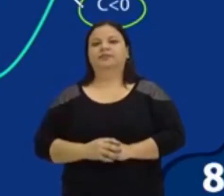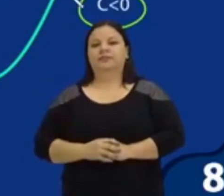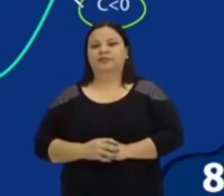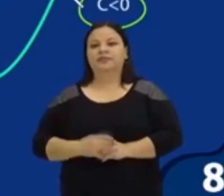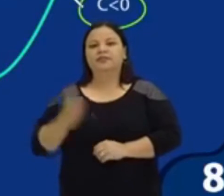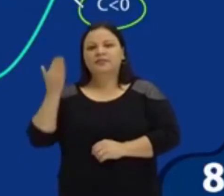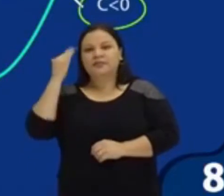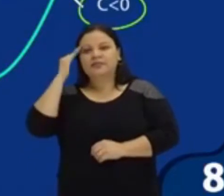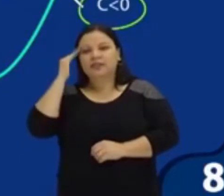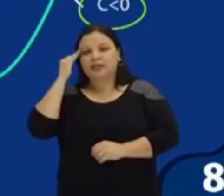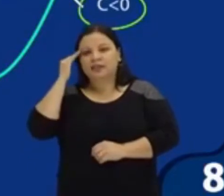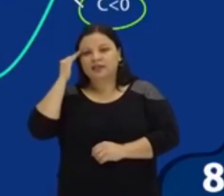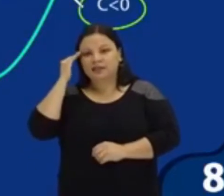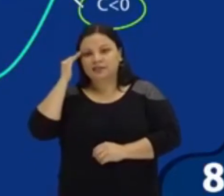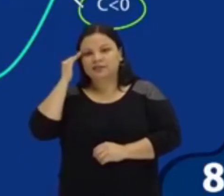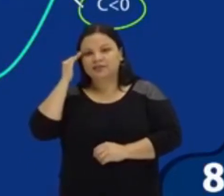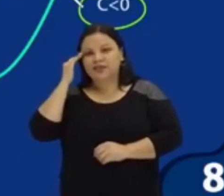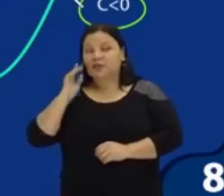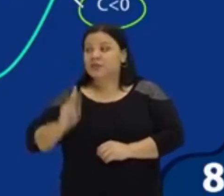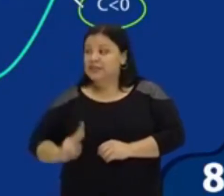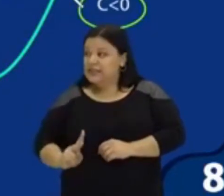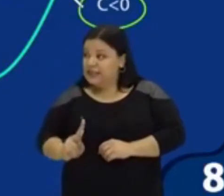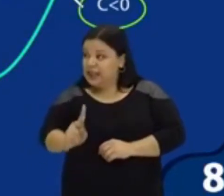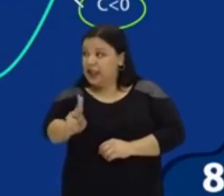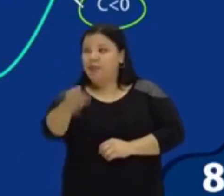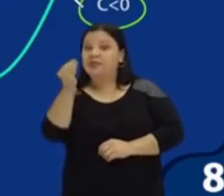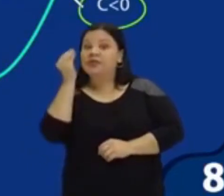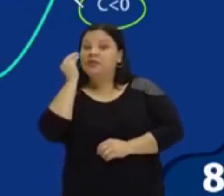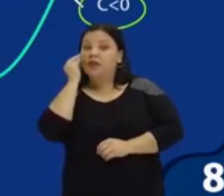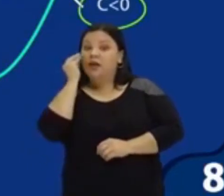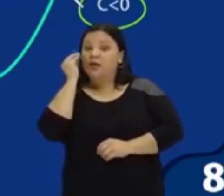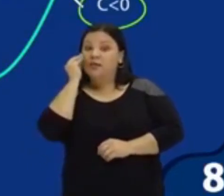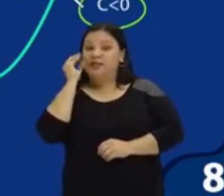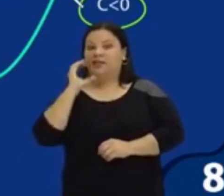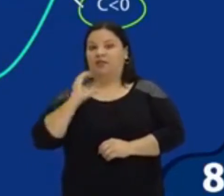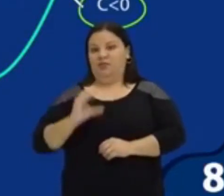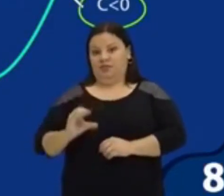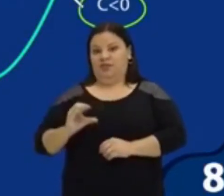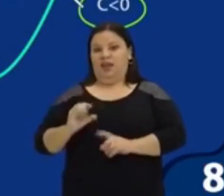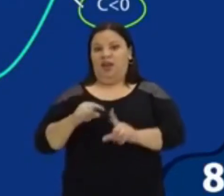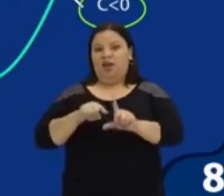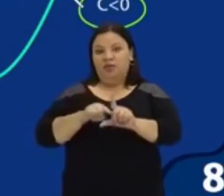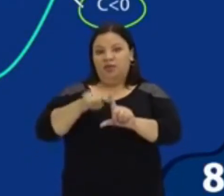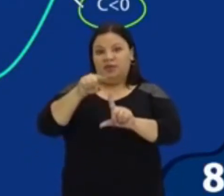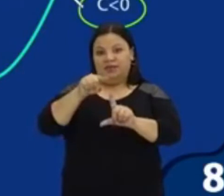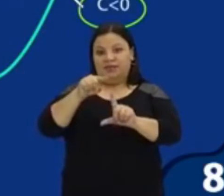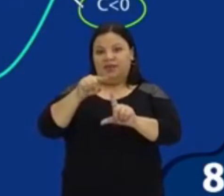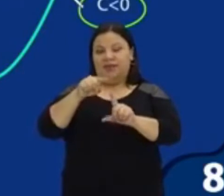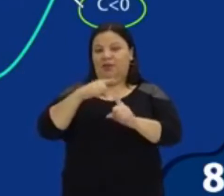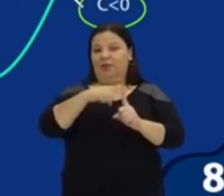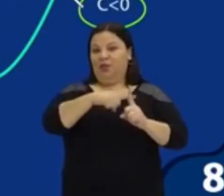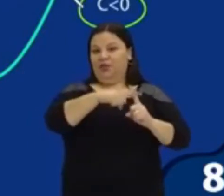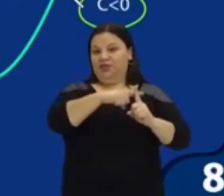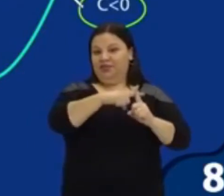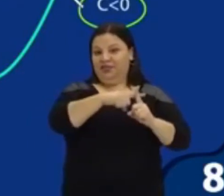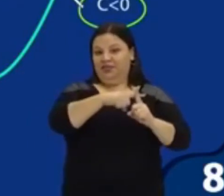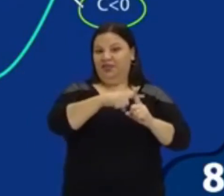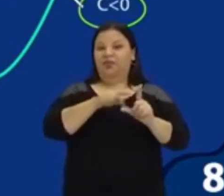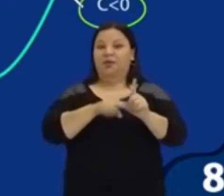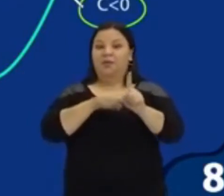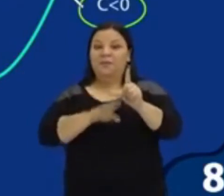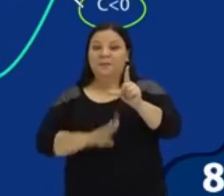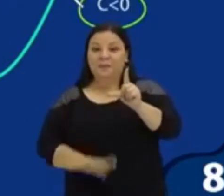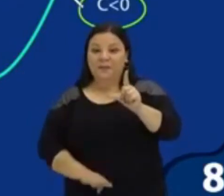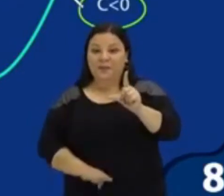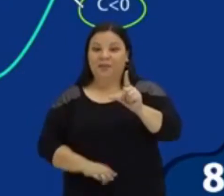coeficiente C sempre vai cortar o eixo do Y, ou para cima, se ele for positivo, ou para baixo, se o valor de C for